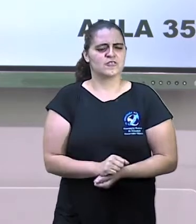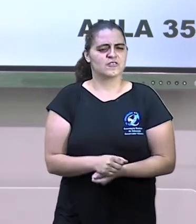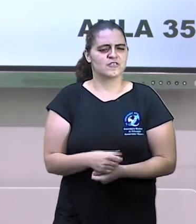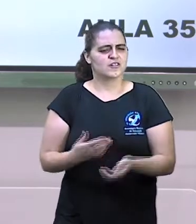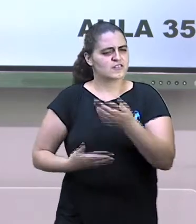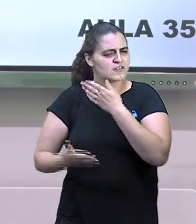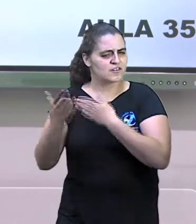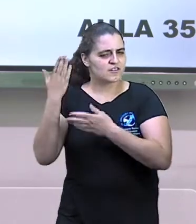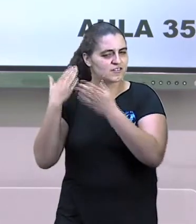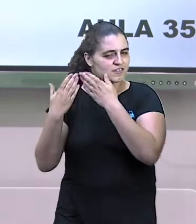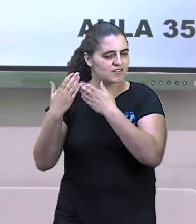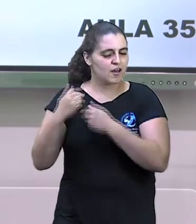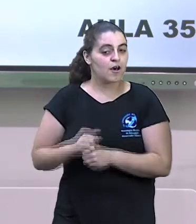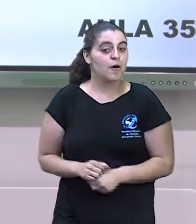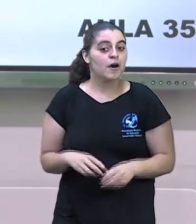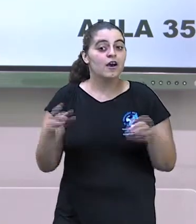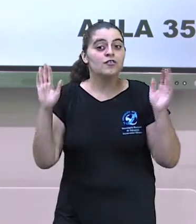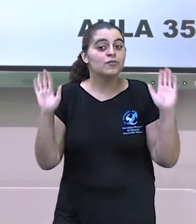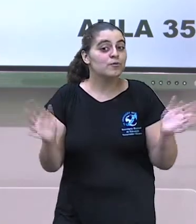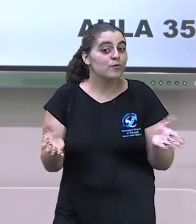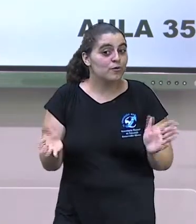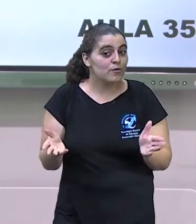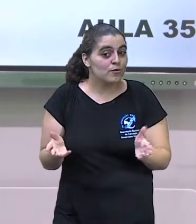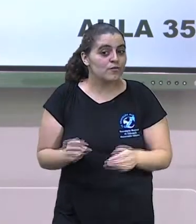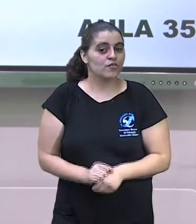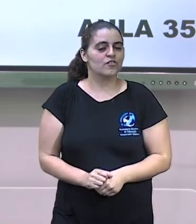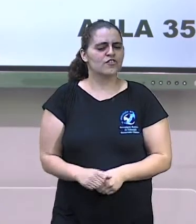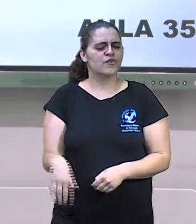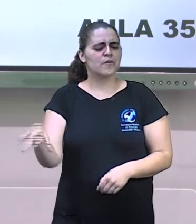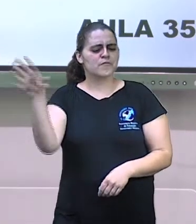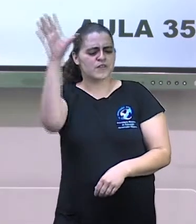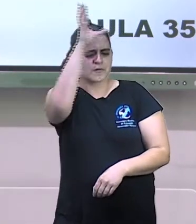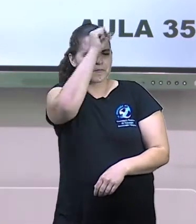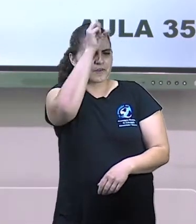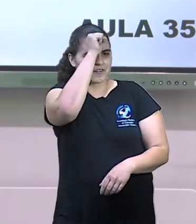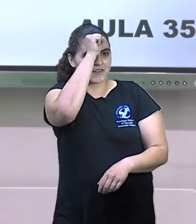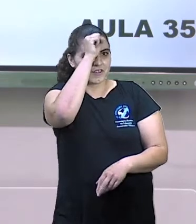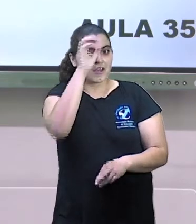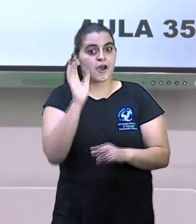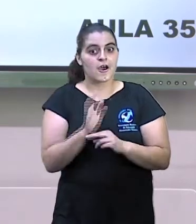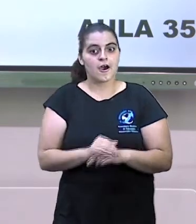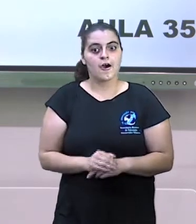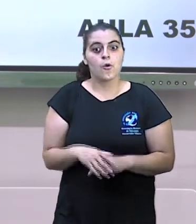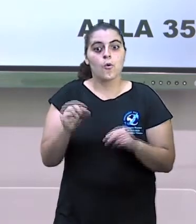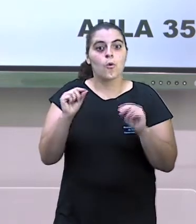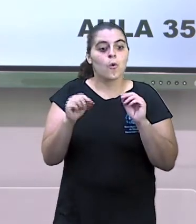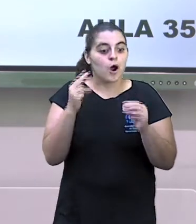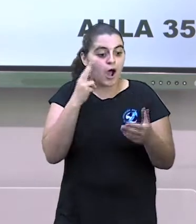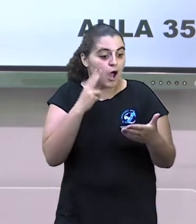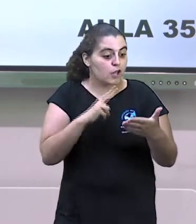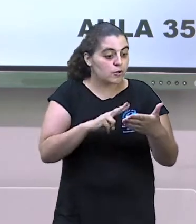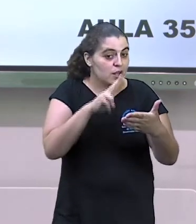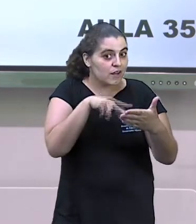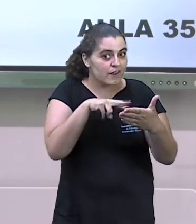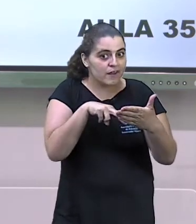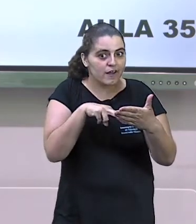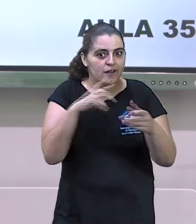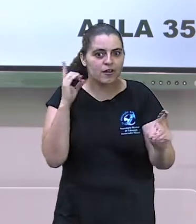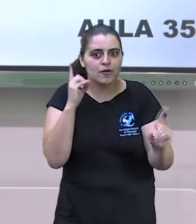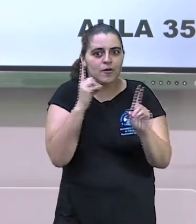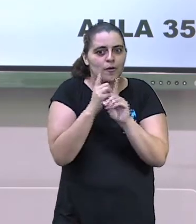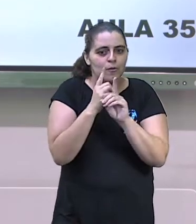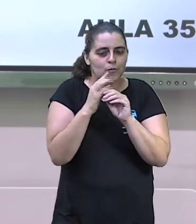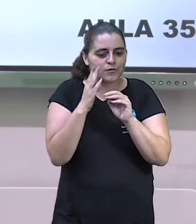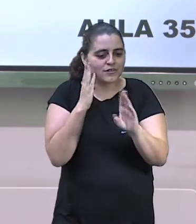introduzir esse assunto. Vocês vão aprender a reconhecer os verbos nas frases e saber também a